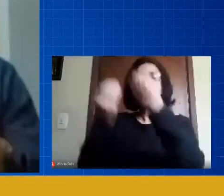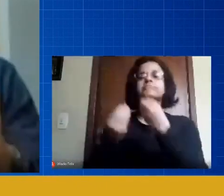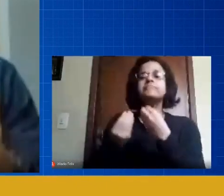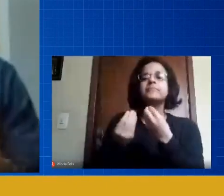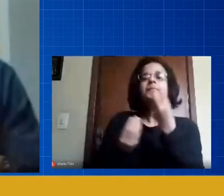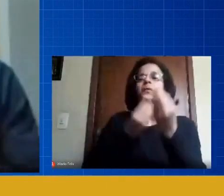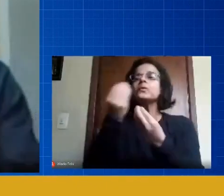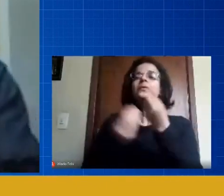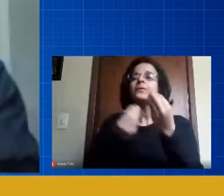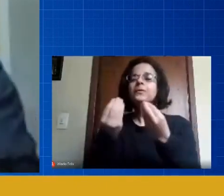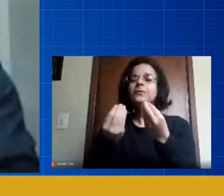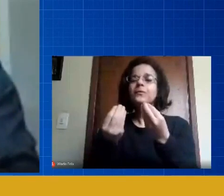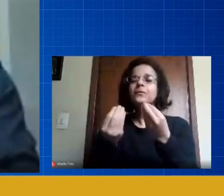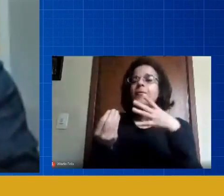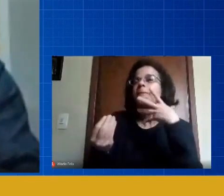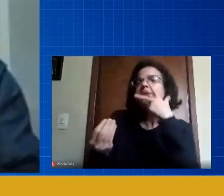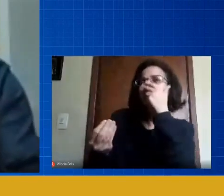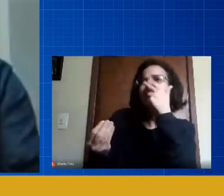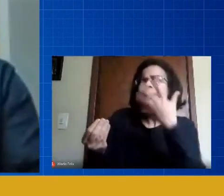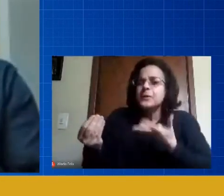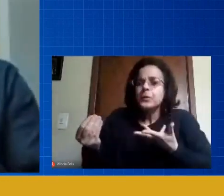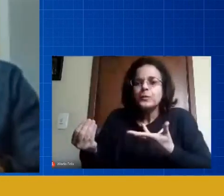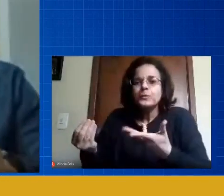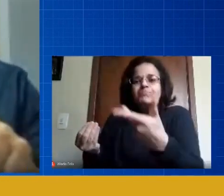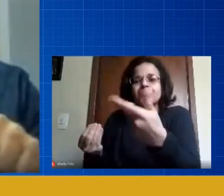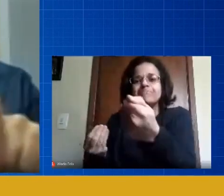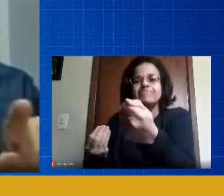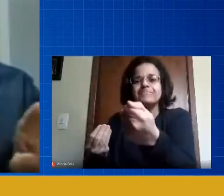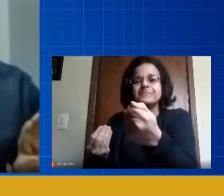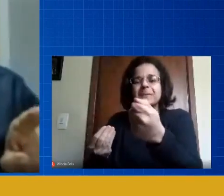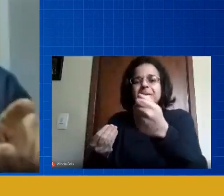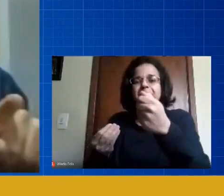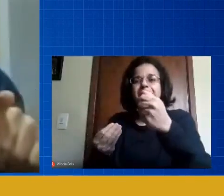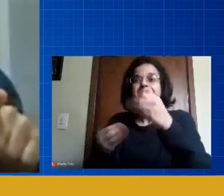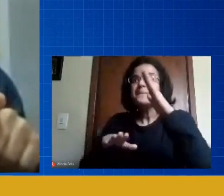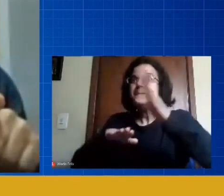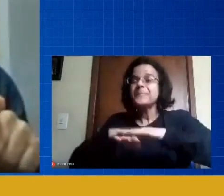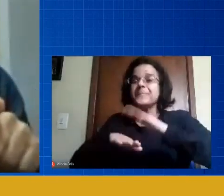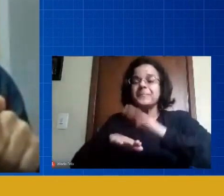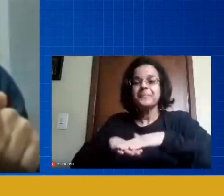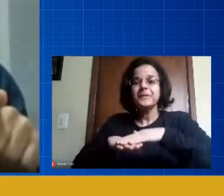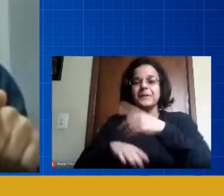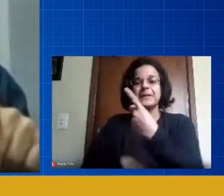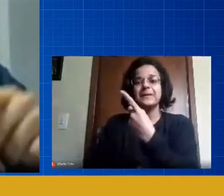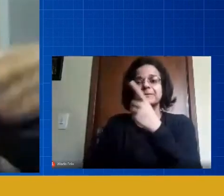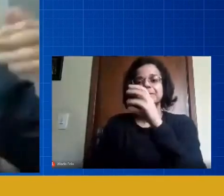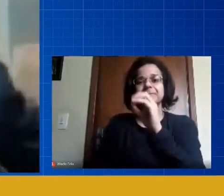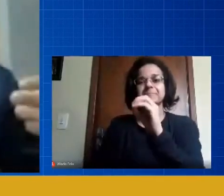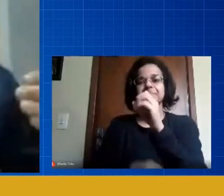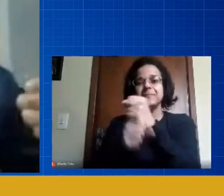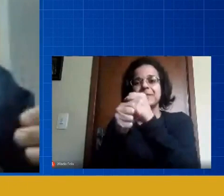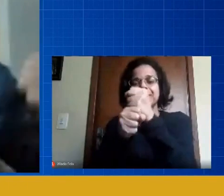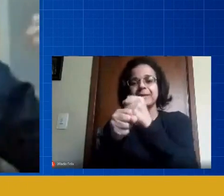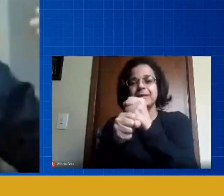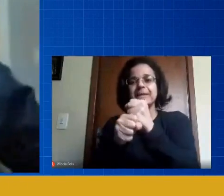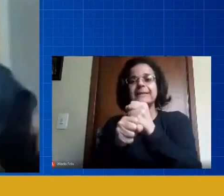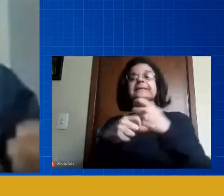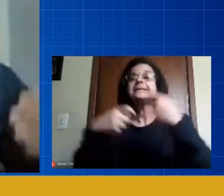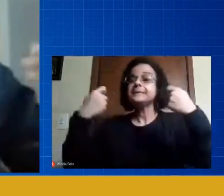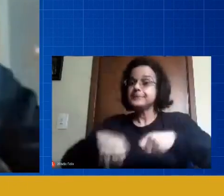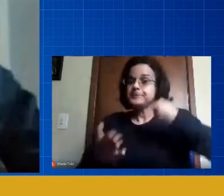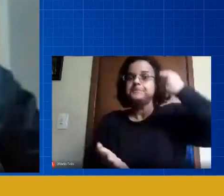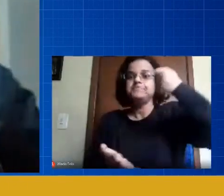uma aceleração nós aceleramos quase 10 anos aí se a gente parar e foi forçado a